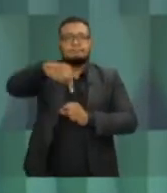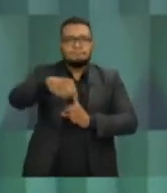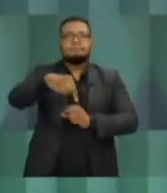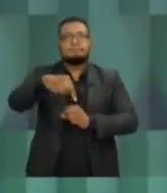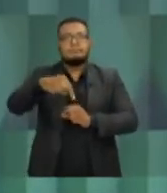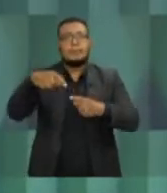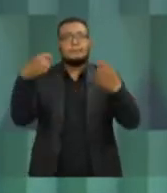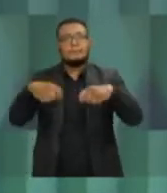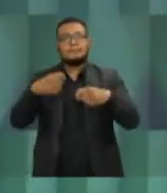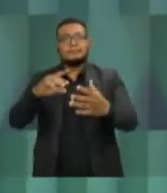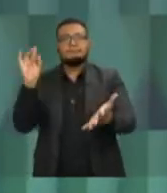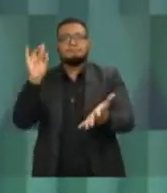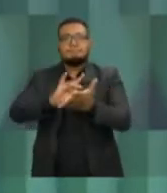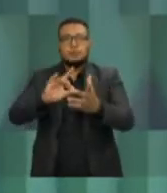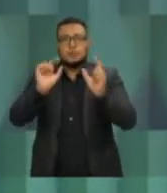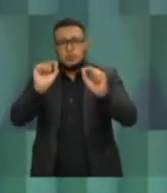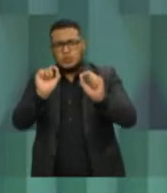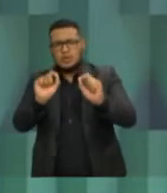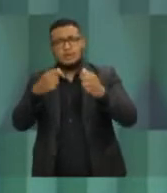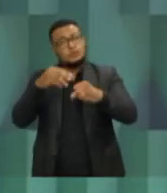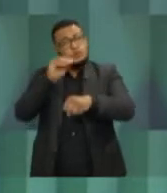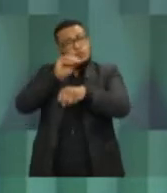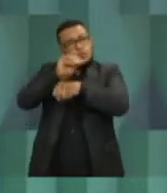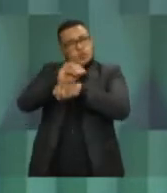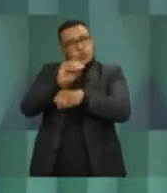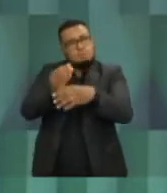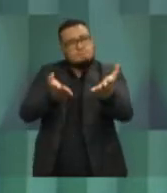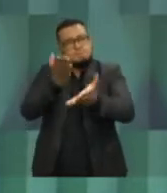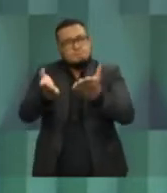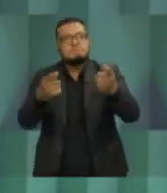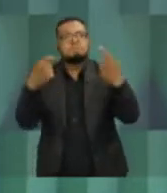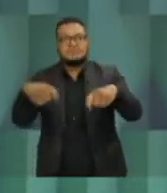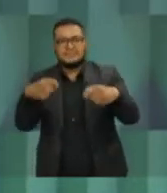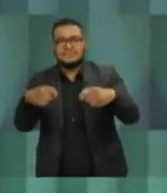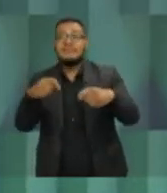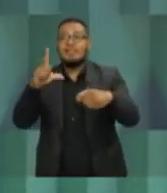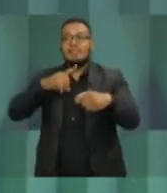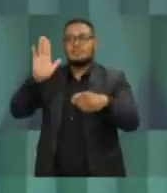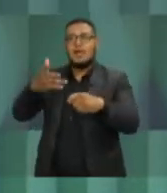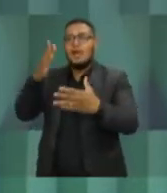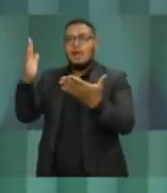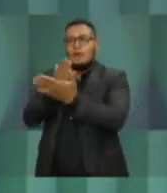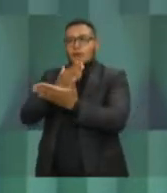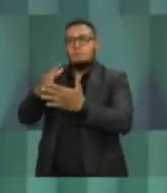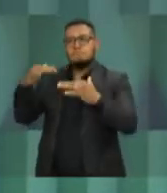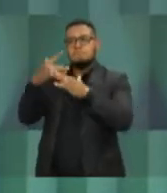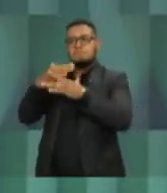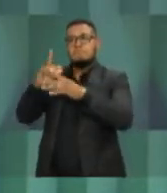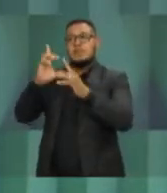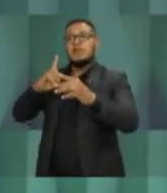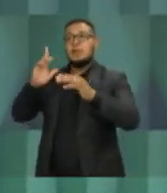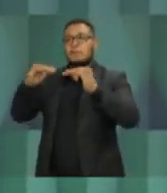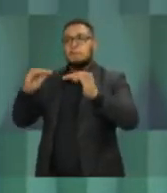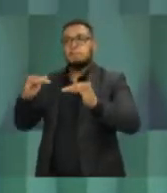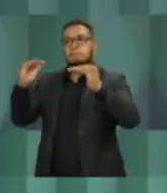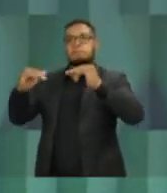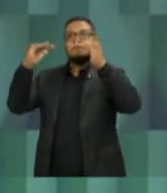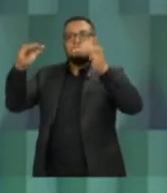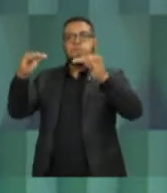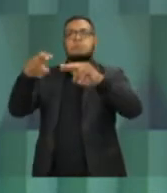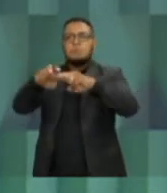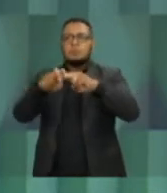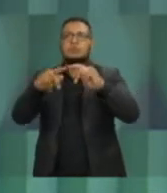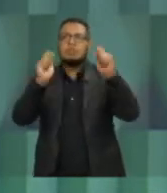precisa de muitas ações e tem que ser cuidada. Uma parte muito bem desenvolvida e uma parte que precisa ainda de um grande debate para que ela possa